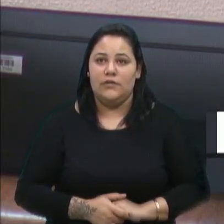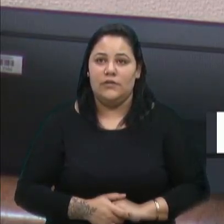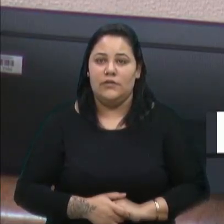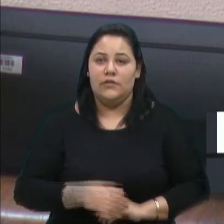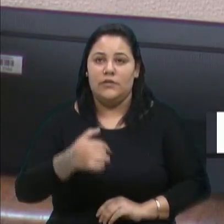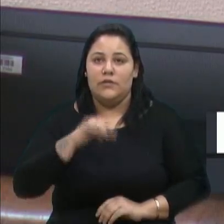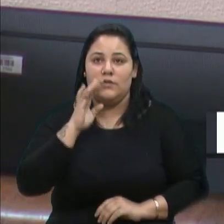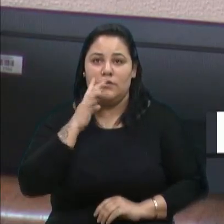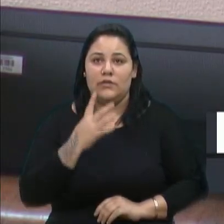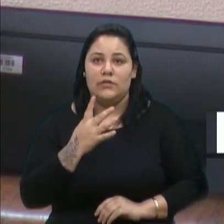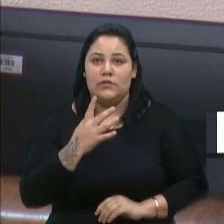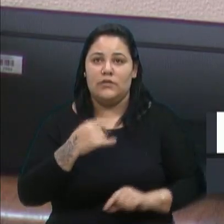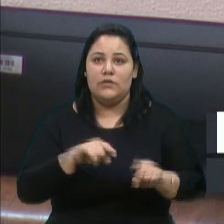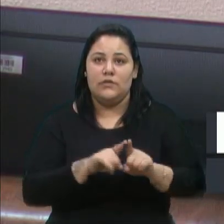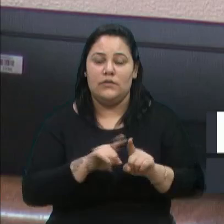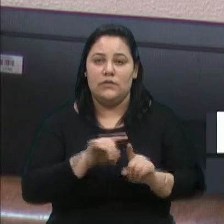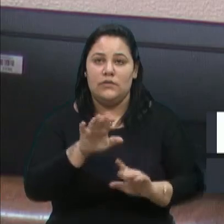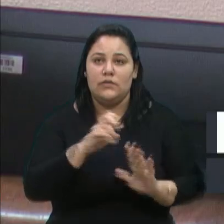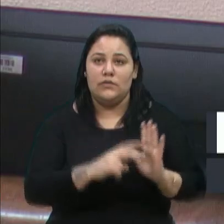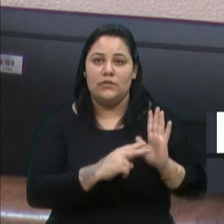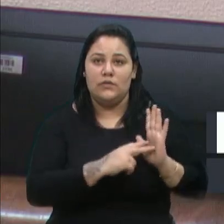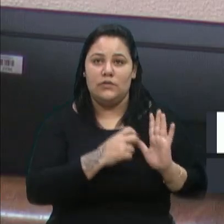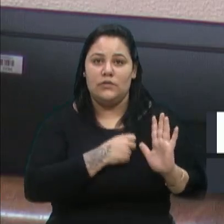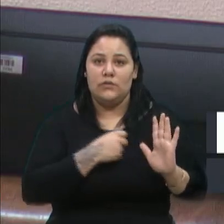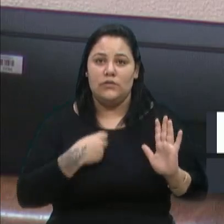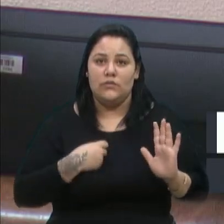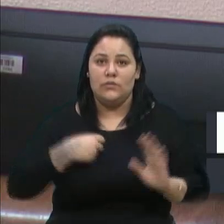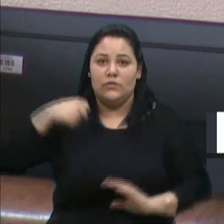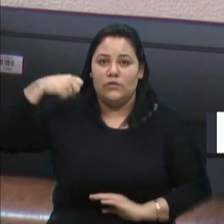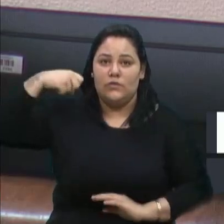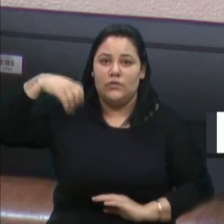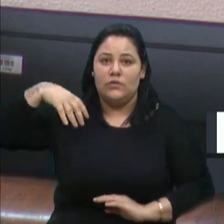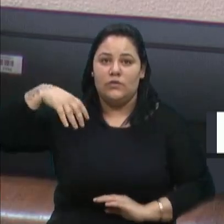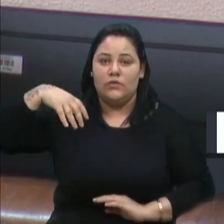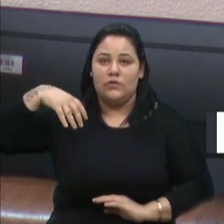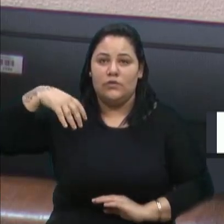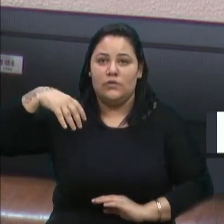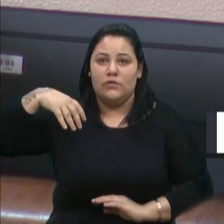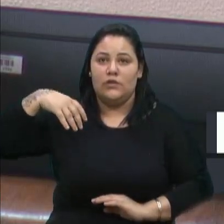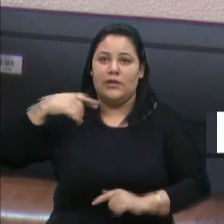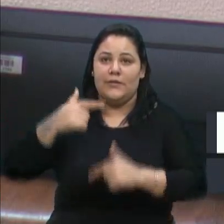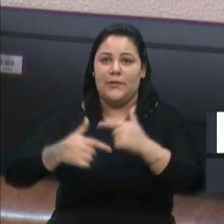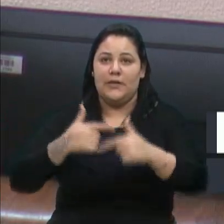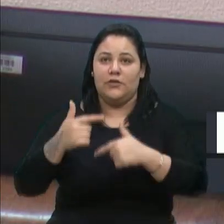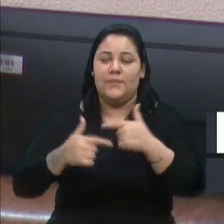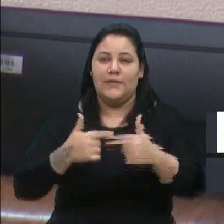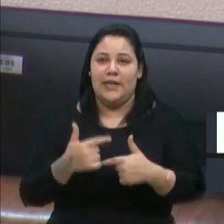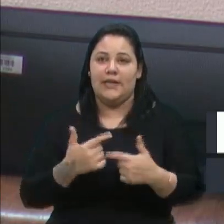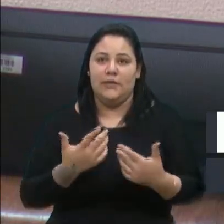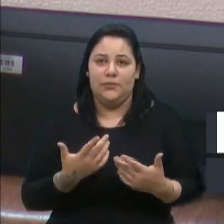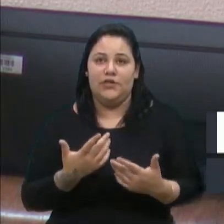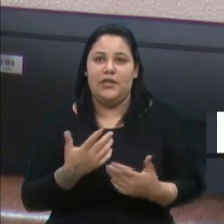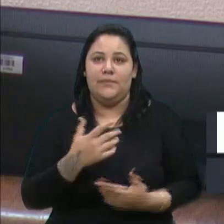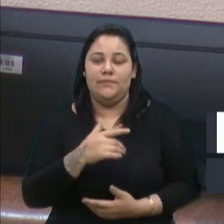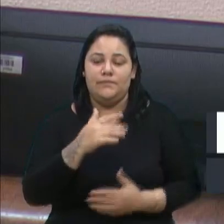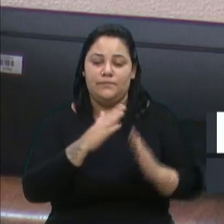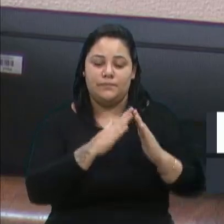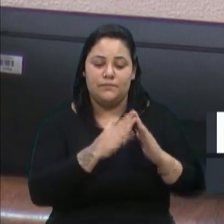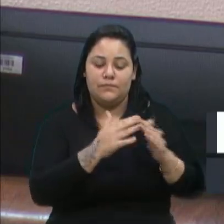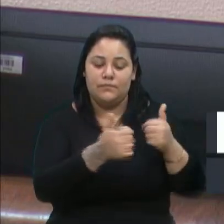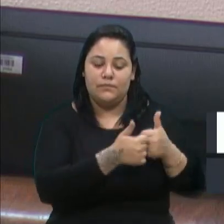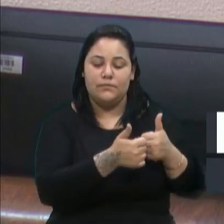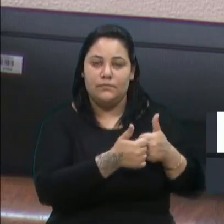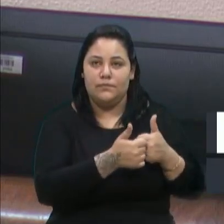Mas chama atenção o número de lâmpadas queimadas nos últimos tempos, próximo à minha casa e no meu bairro,